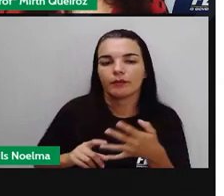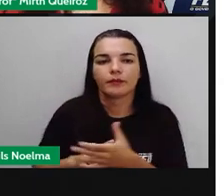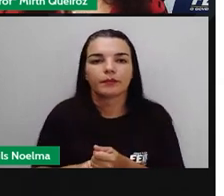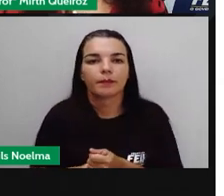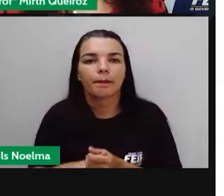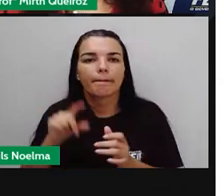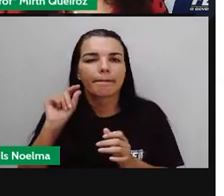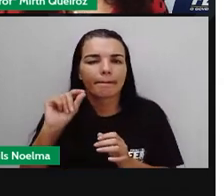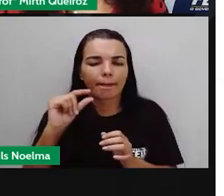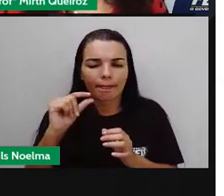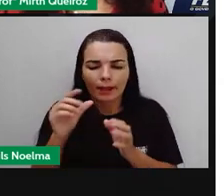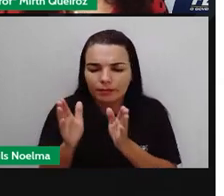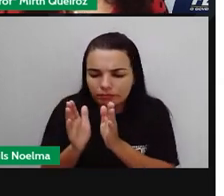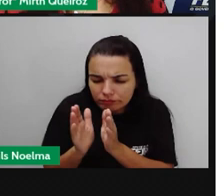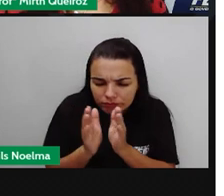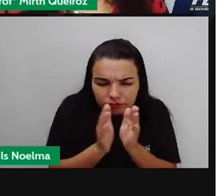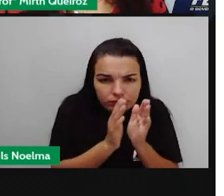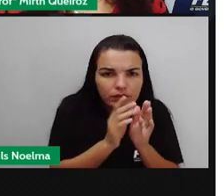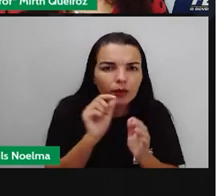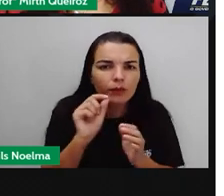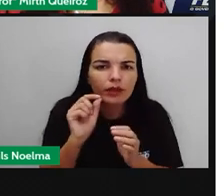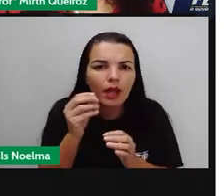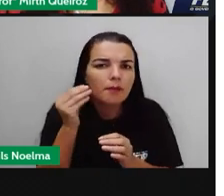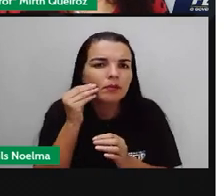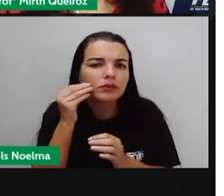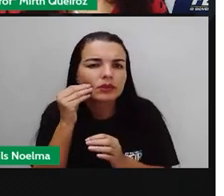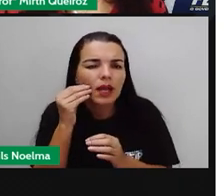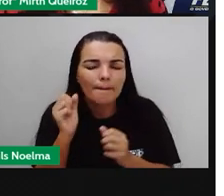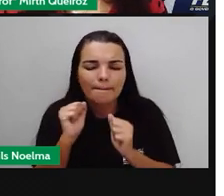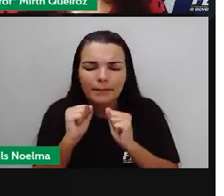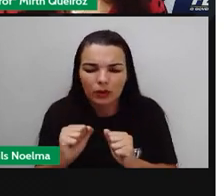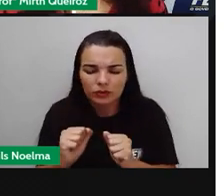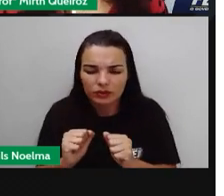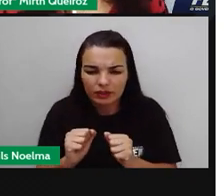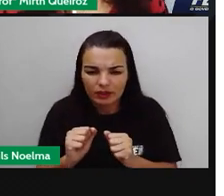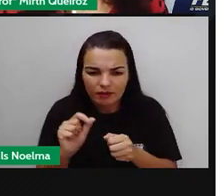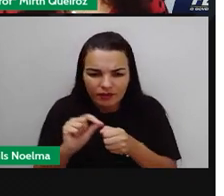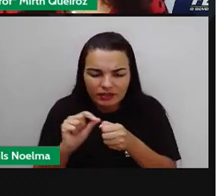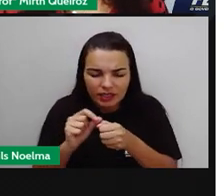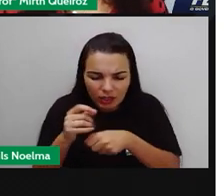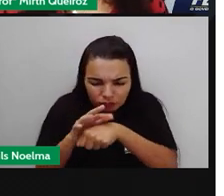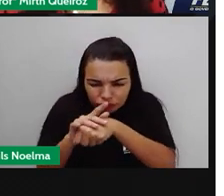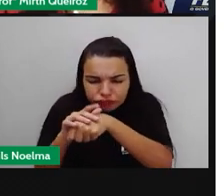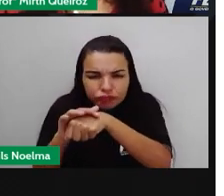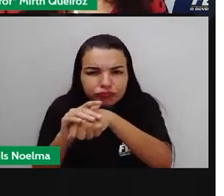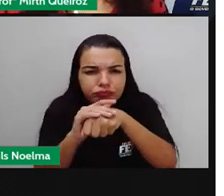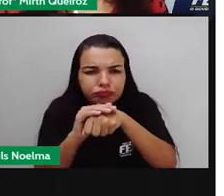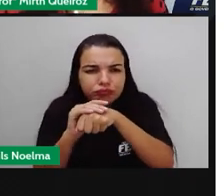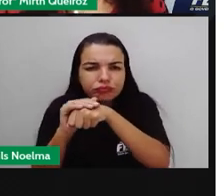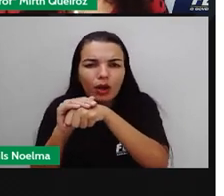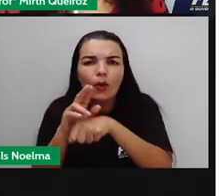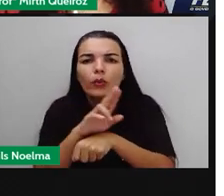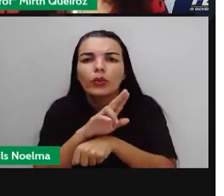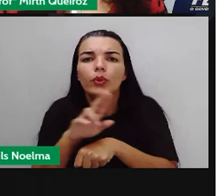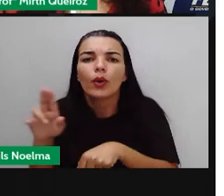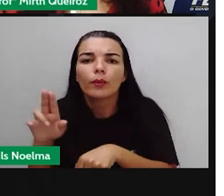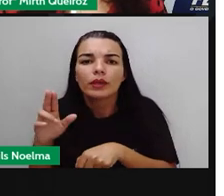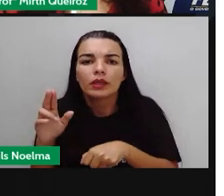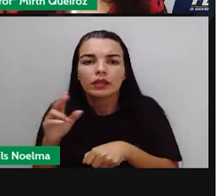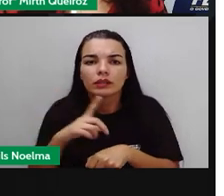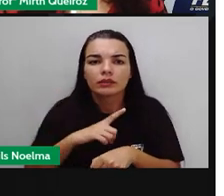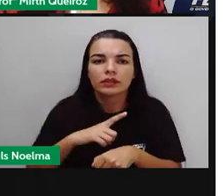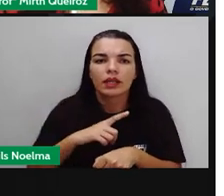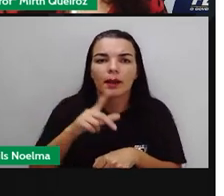Um pequeno número de micro-organismos pode provocar doenças dos seres vivos. A esses micro-organismos chamamos de micro